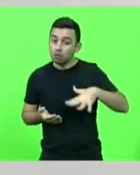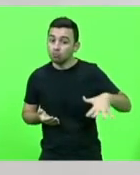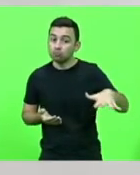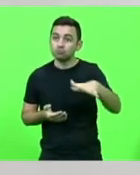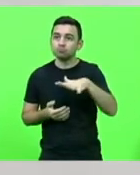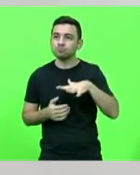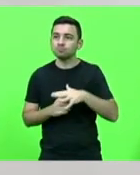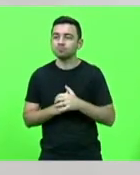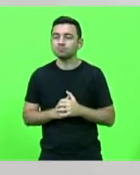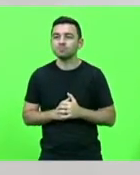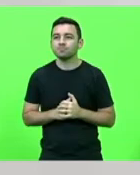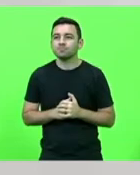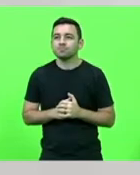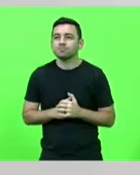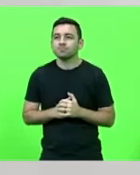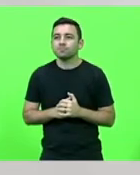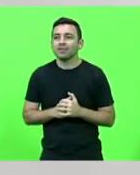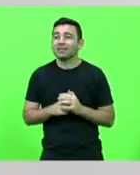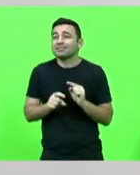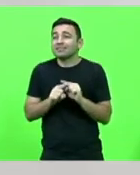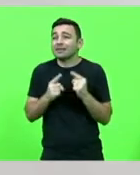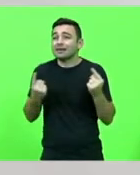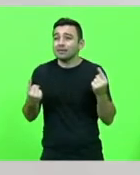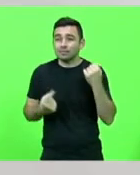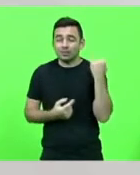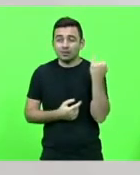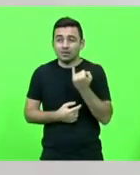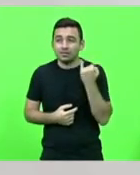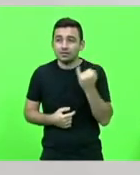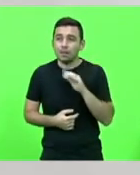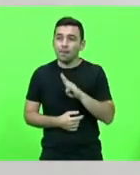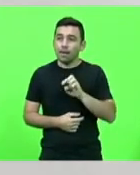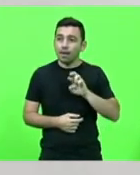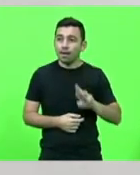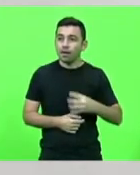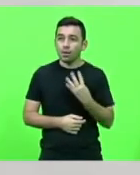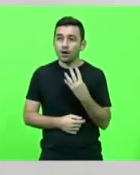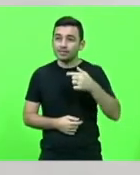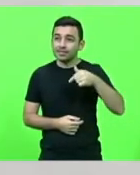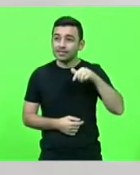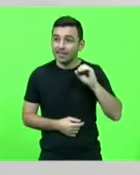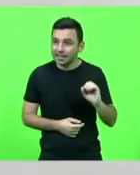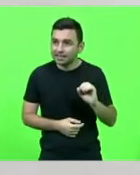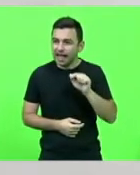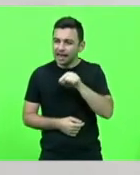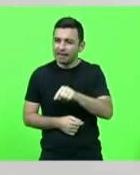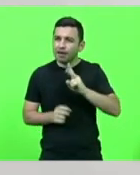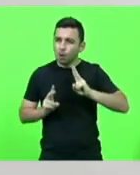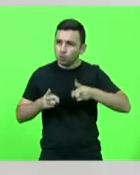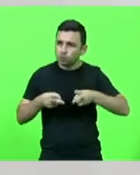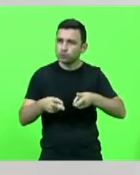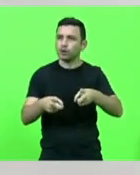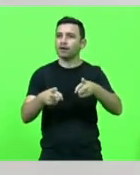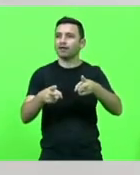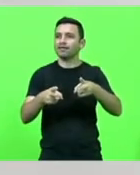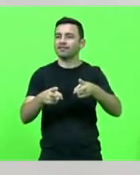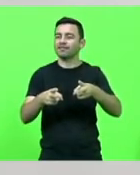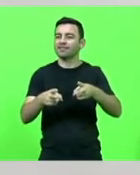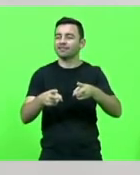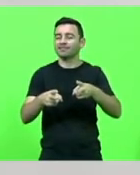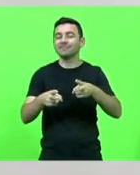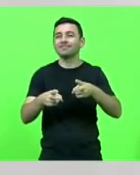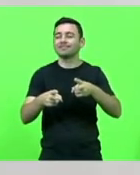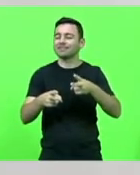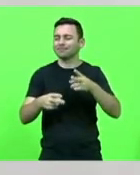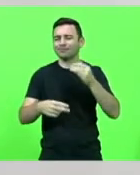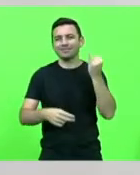então a importância da BR-470 continuar ela é vital para a